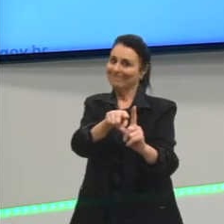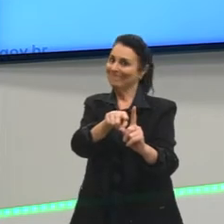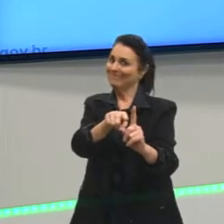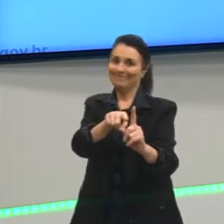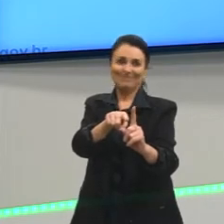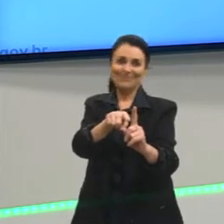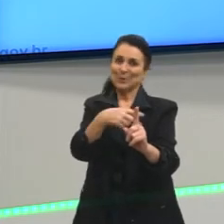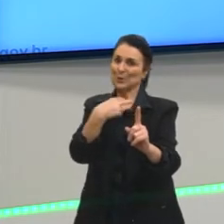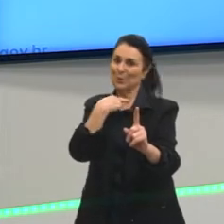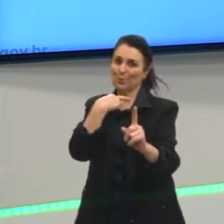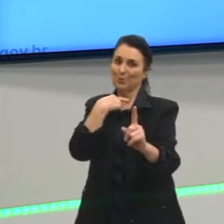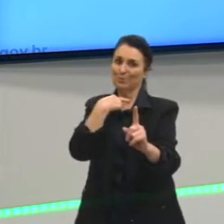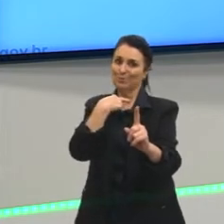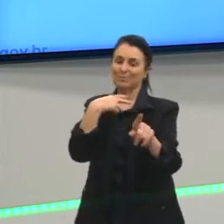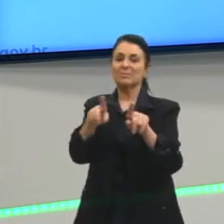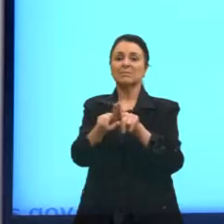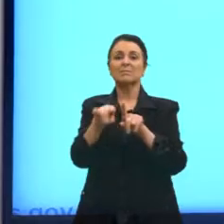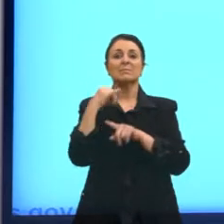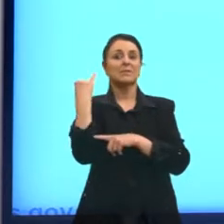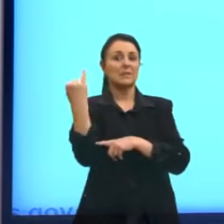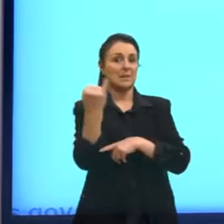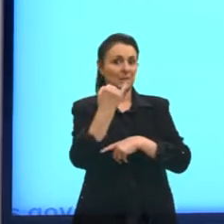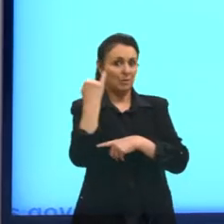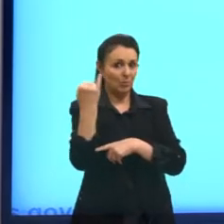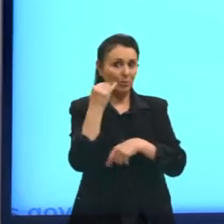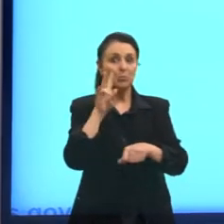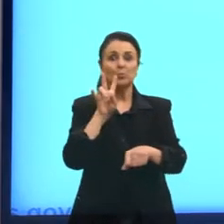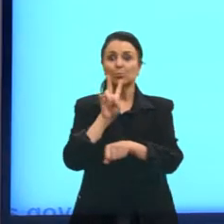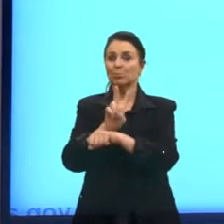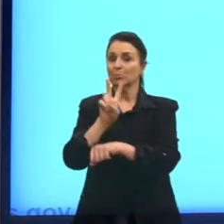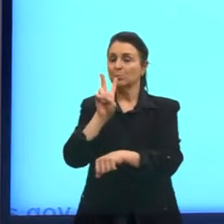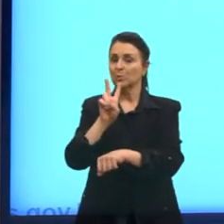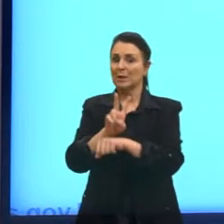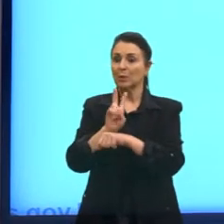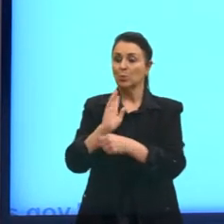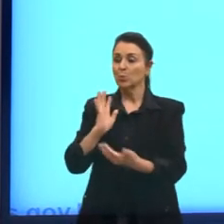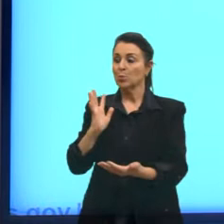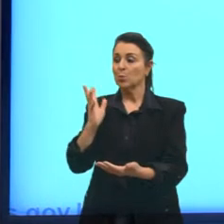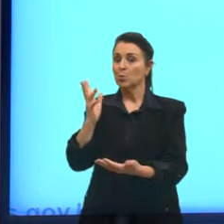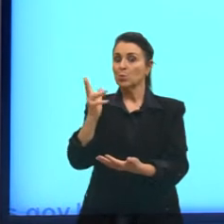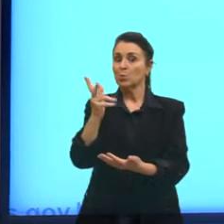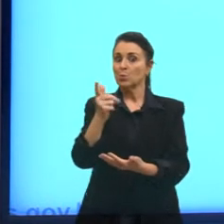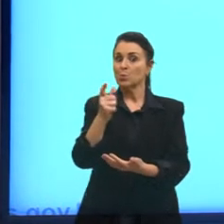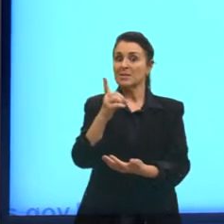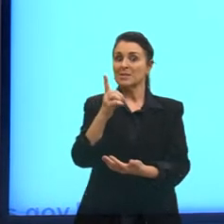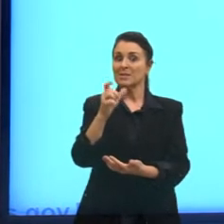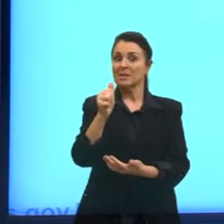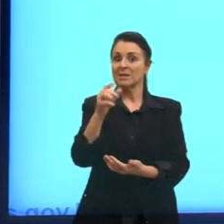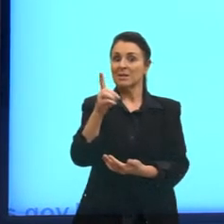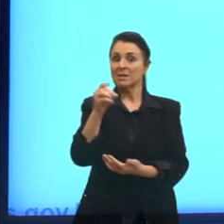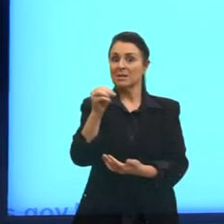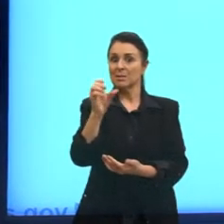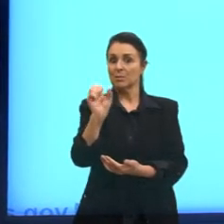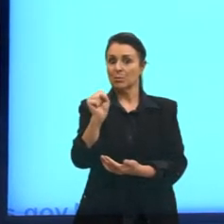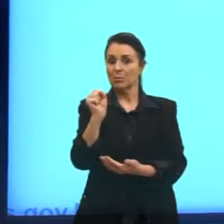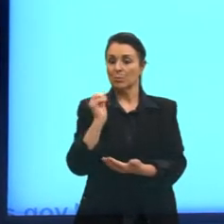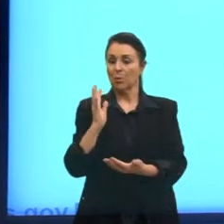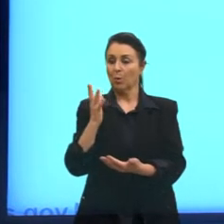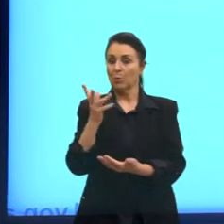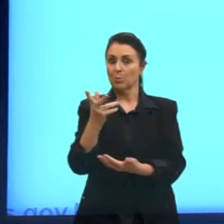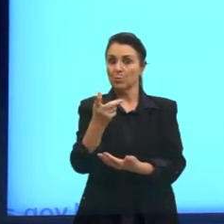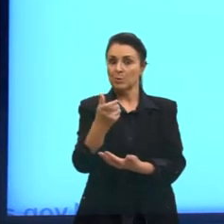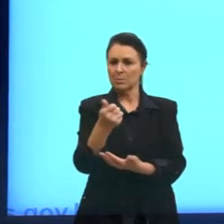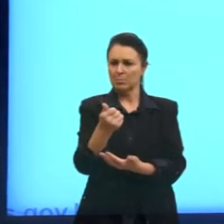Outra coisa muito importante que está aqui, ó. Tomar cuidado com os dados, tá? O que é isso, cara? Por